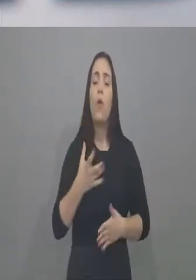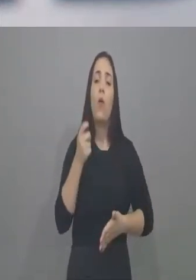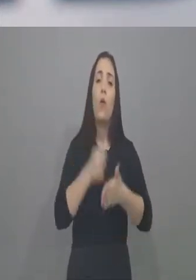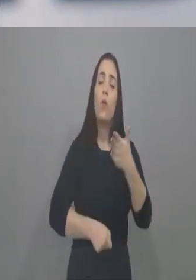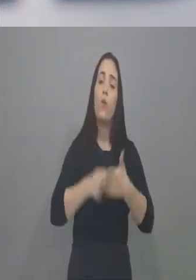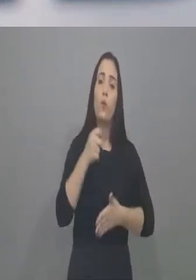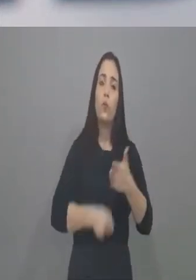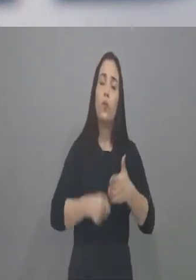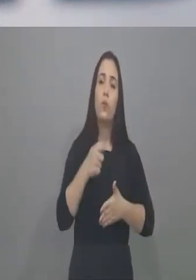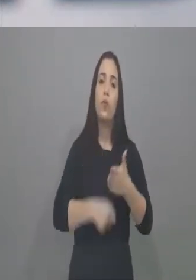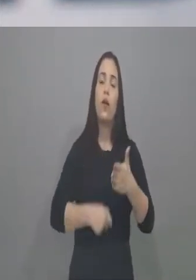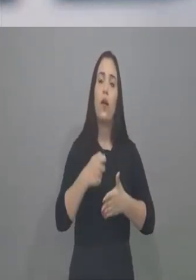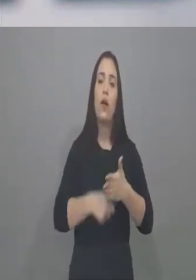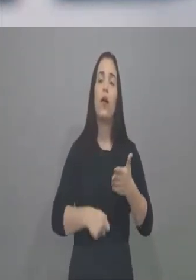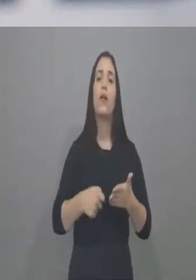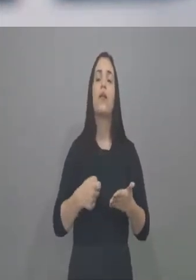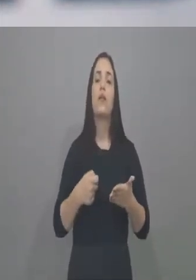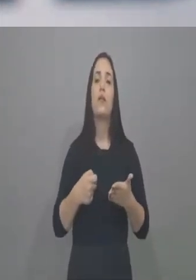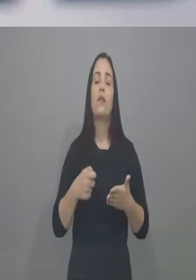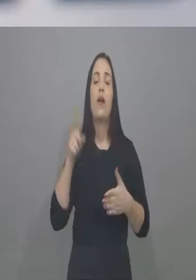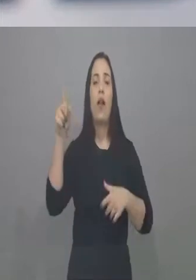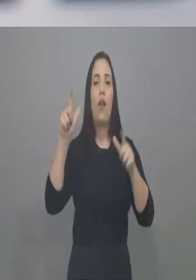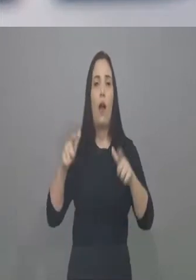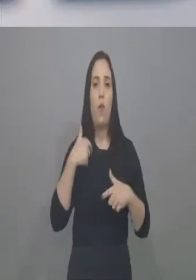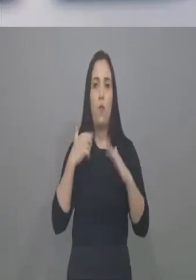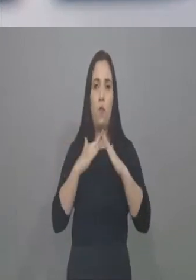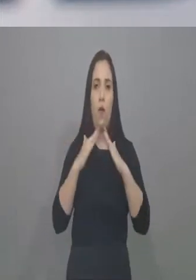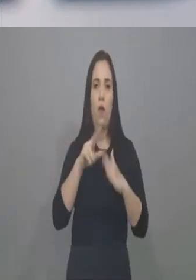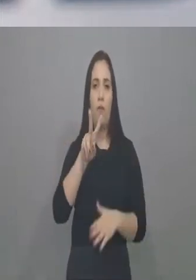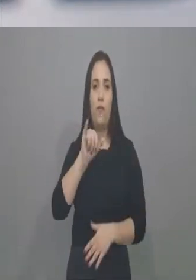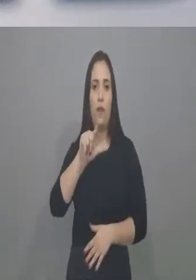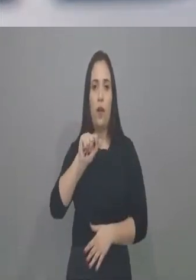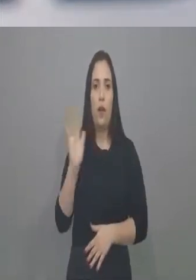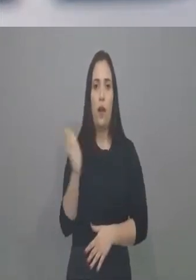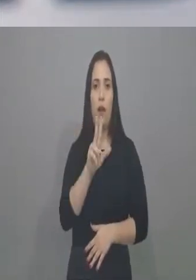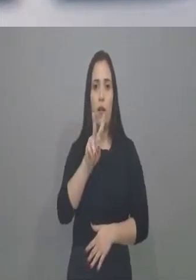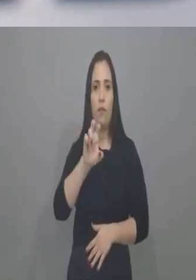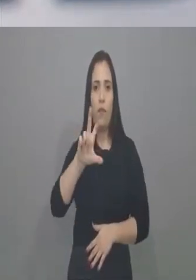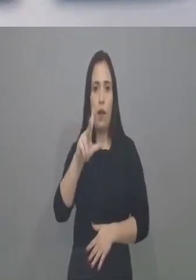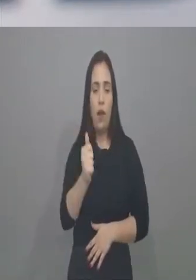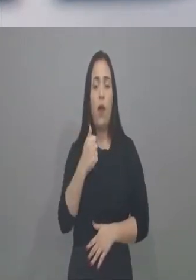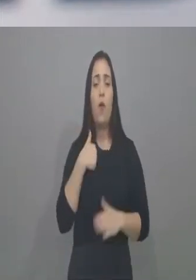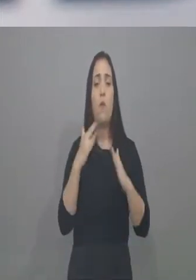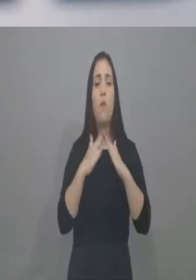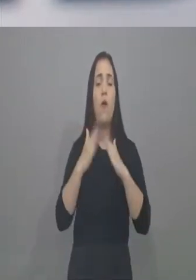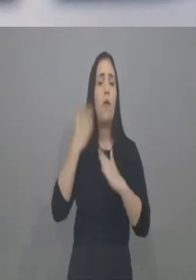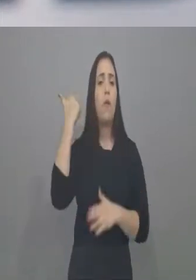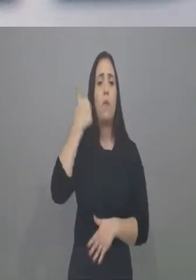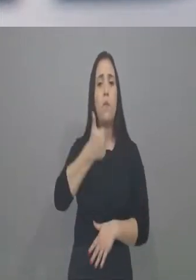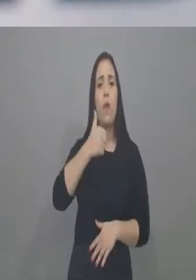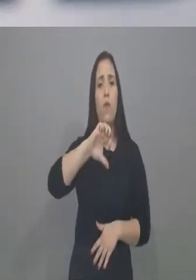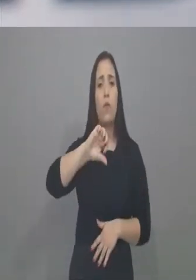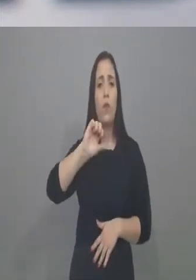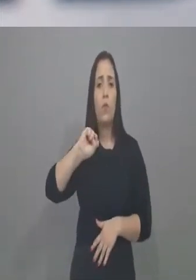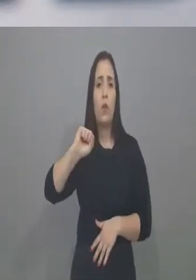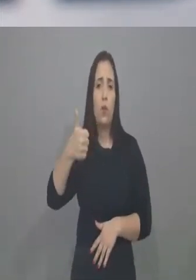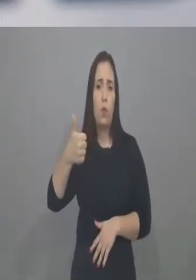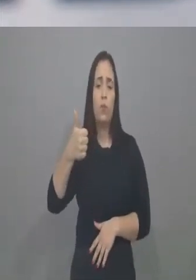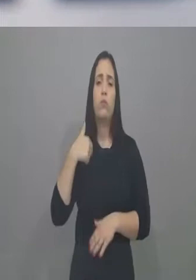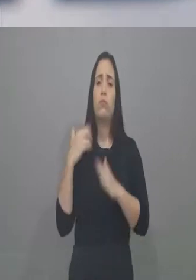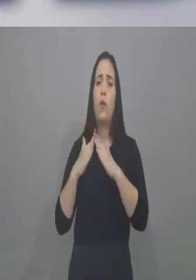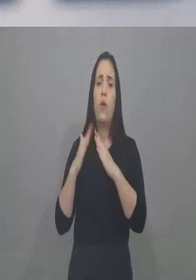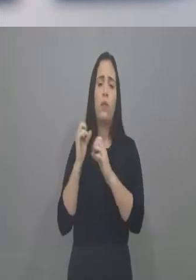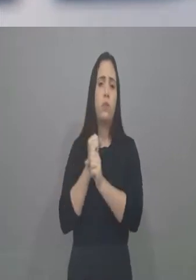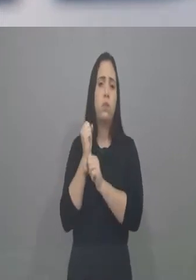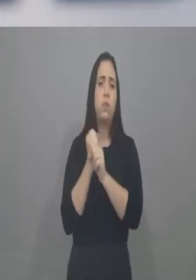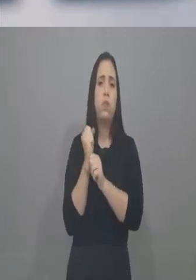levar benefícios para onde eu moro, para bairro Vila Velha, que é o bairro onde eu resido desde 1981. Nunca saí de